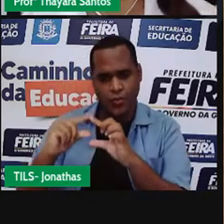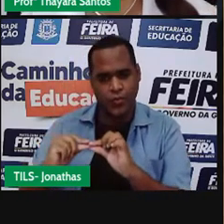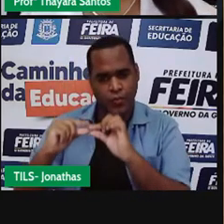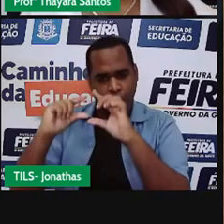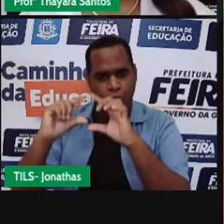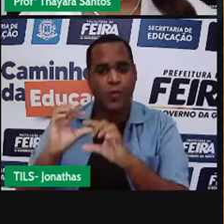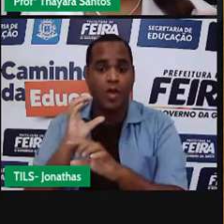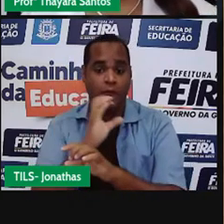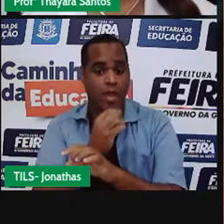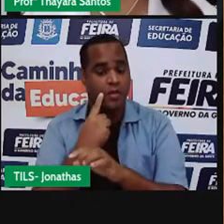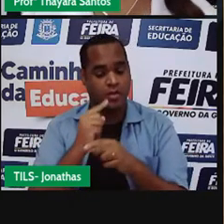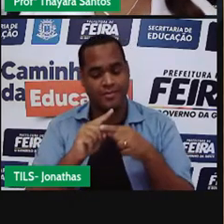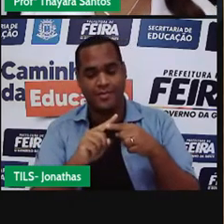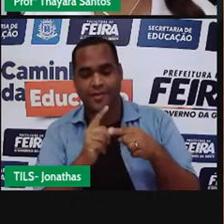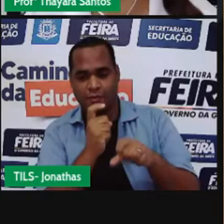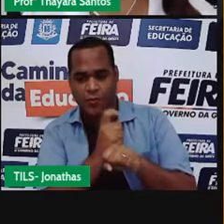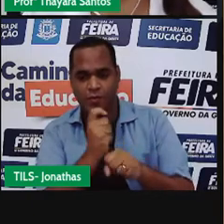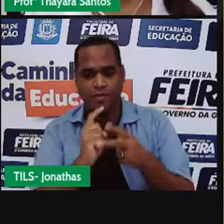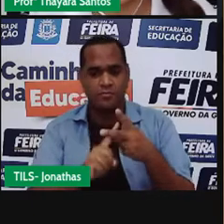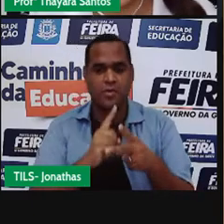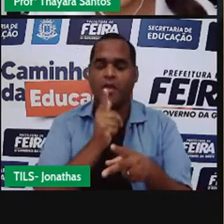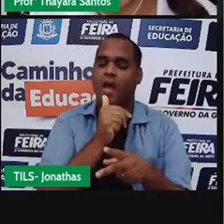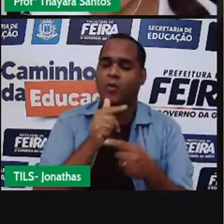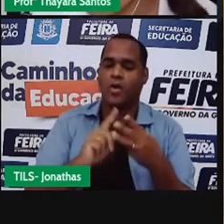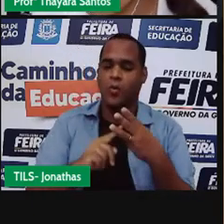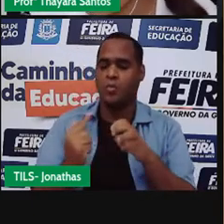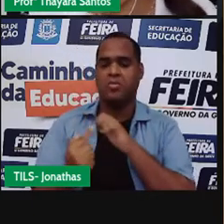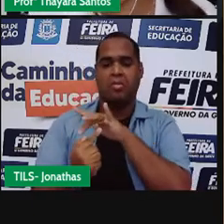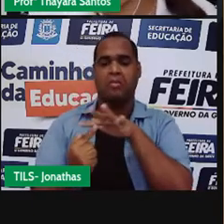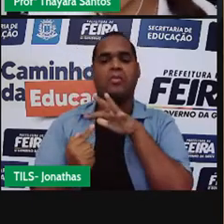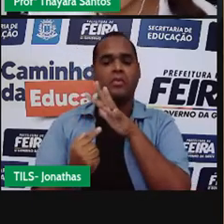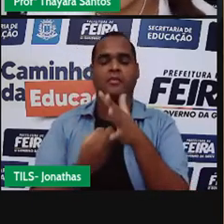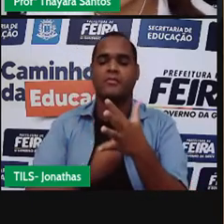substância vai estar no estado sólido, líquido ou gasoso.